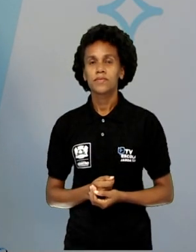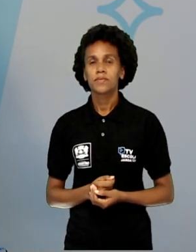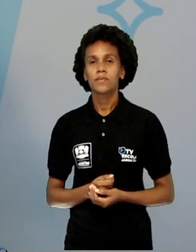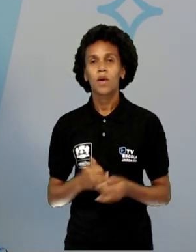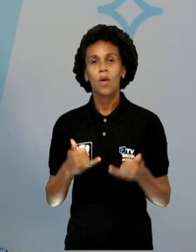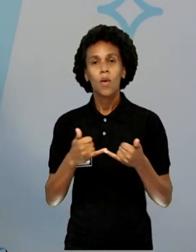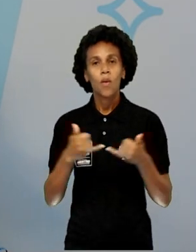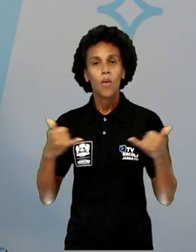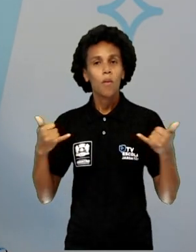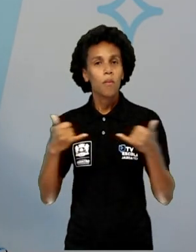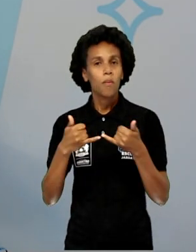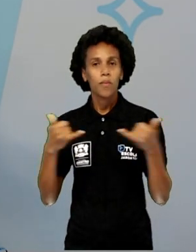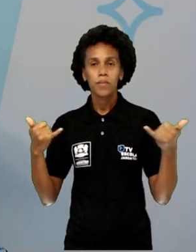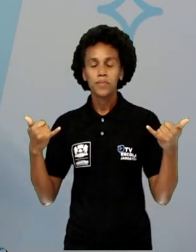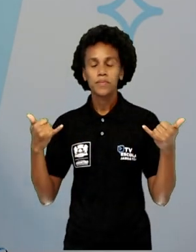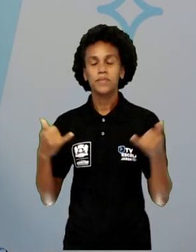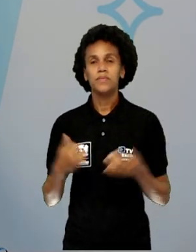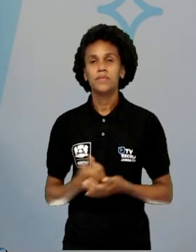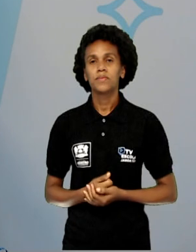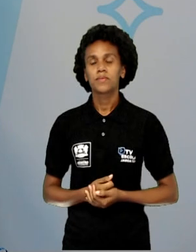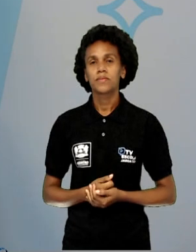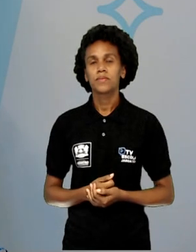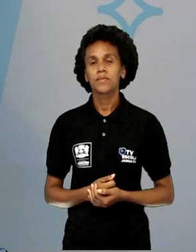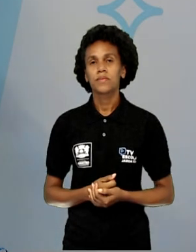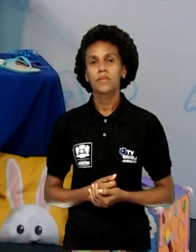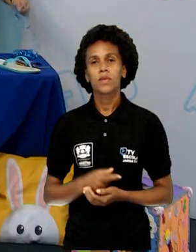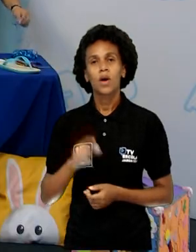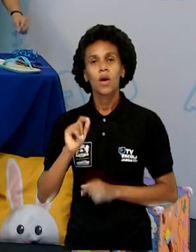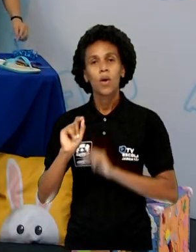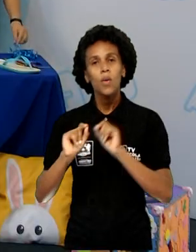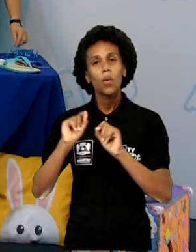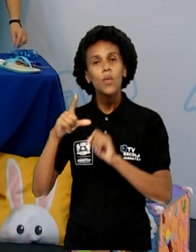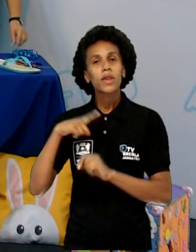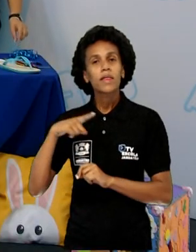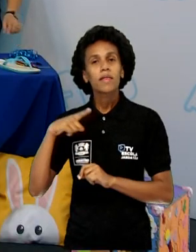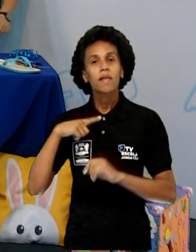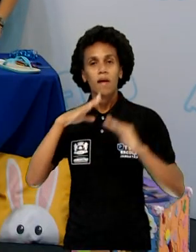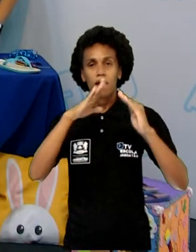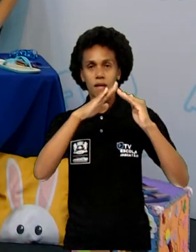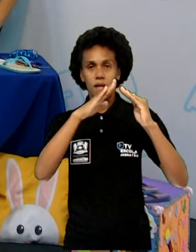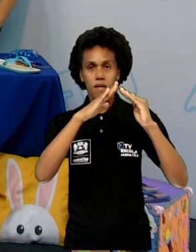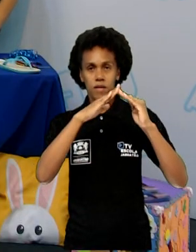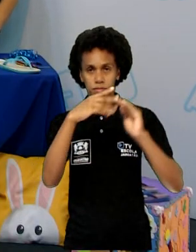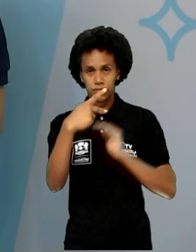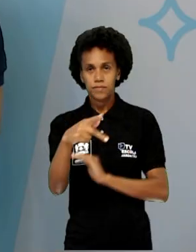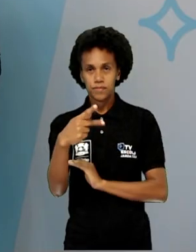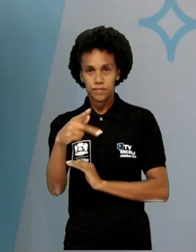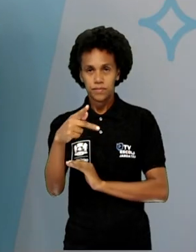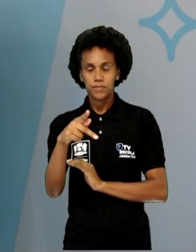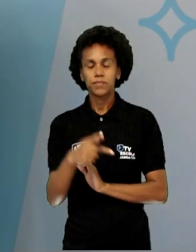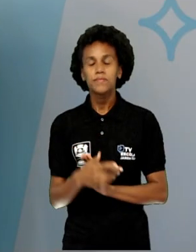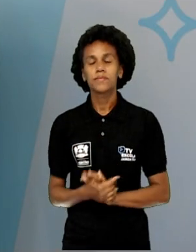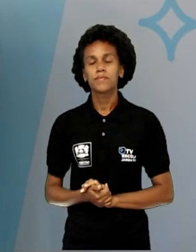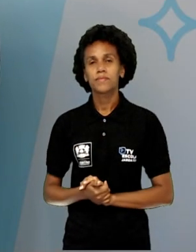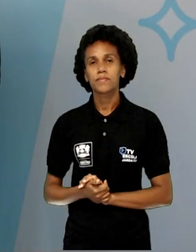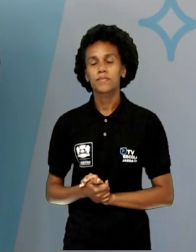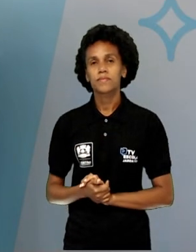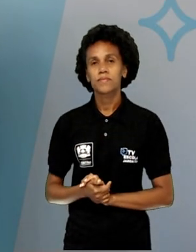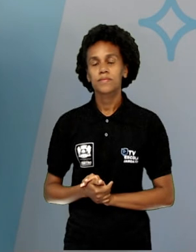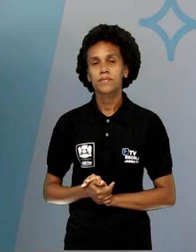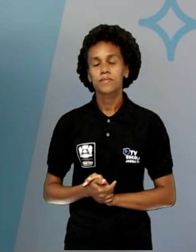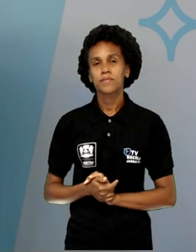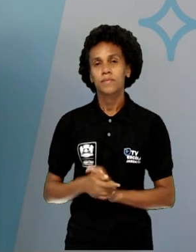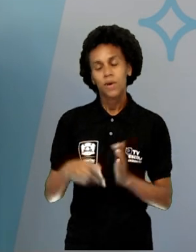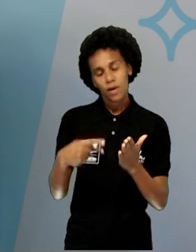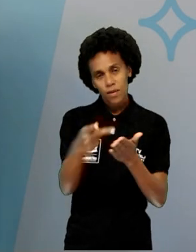cordão, fita, barbante, o que vocês tiverem em casa, tá bom? Para desenhar a tartaruga, nós vamos